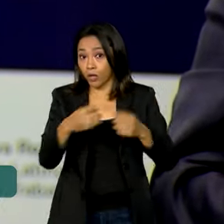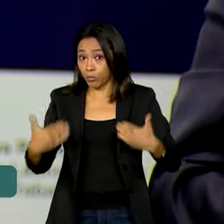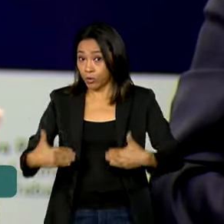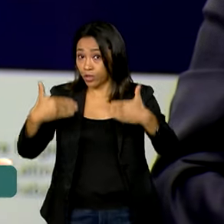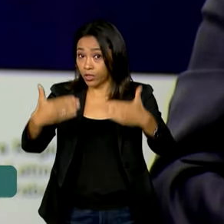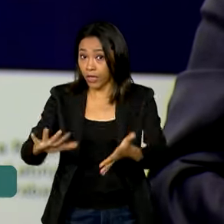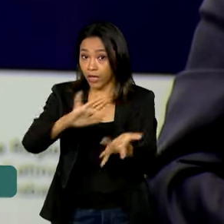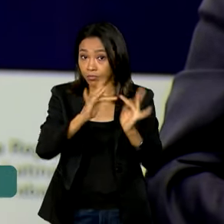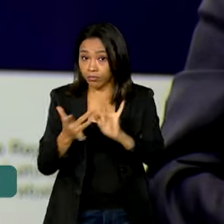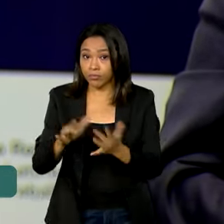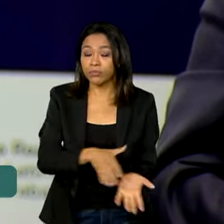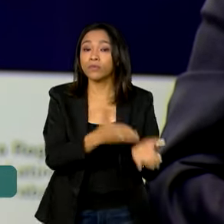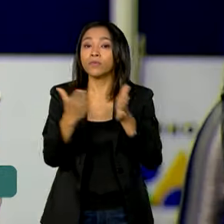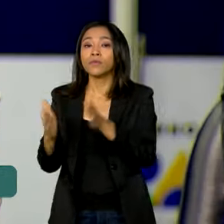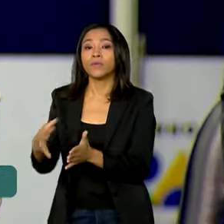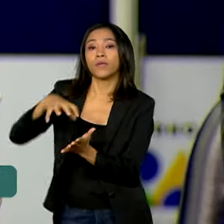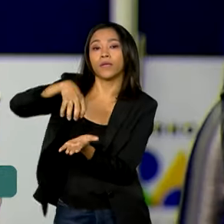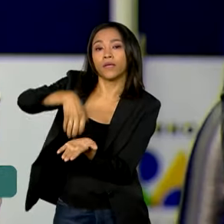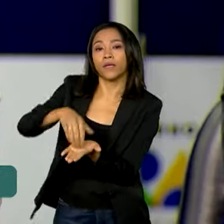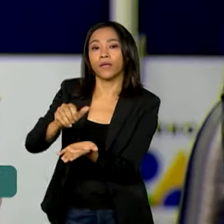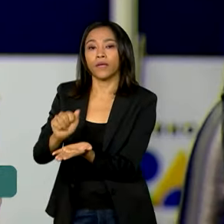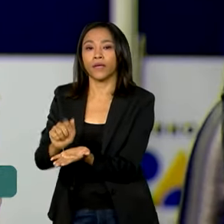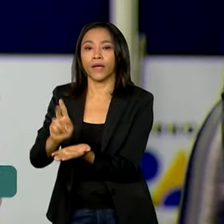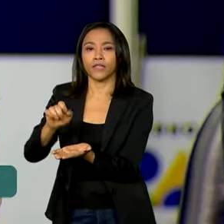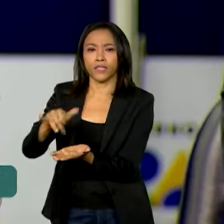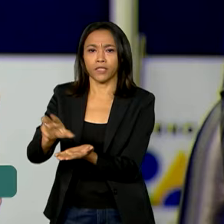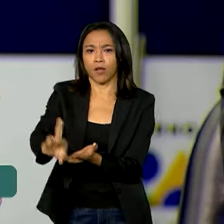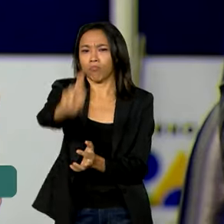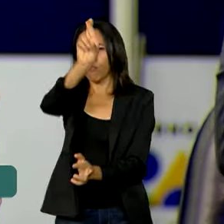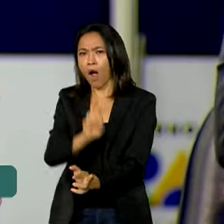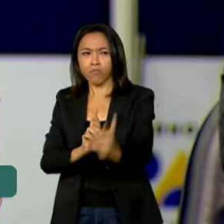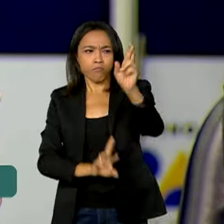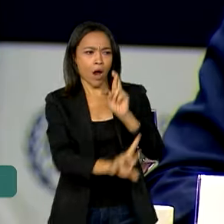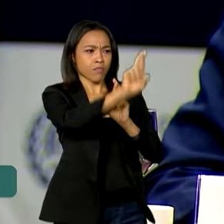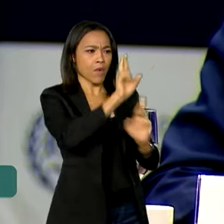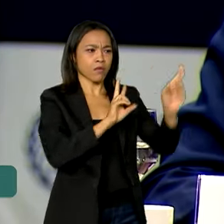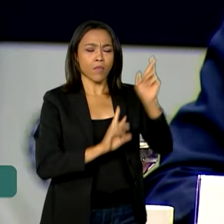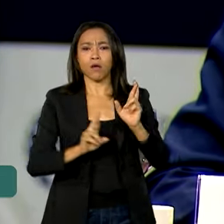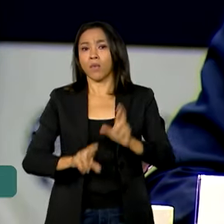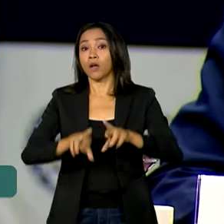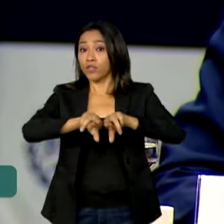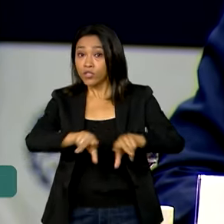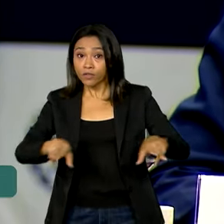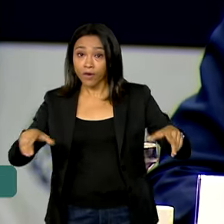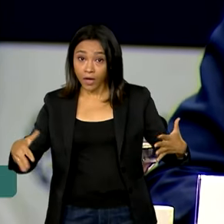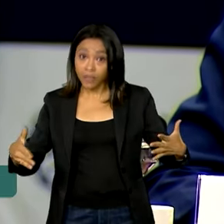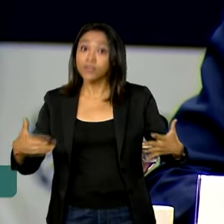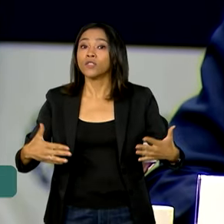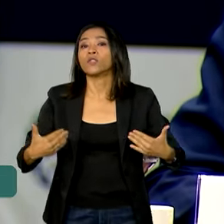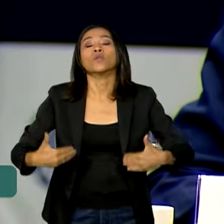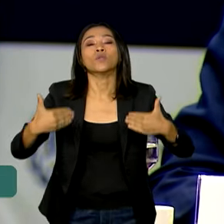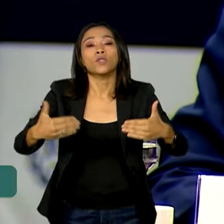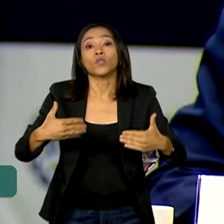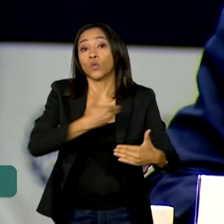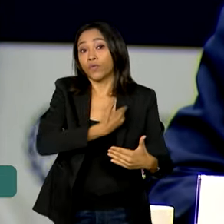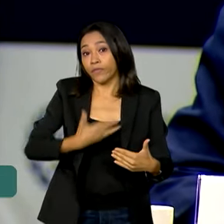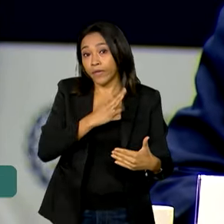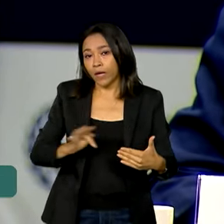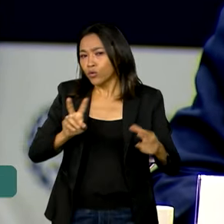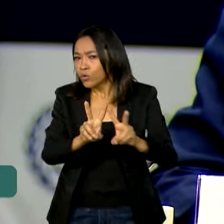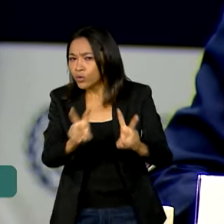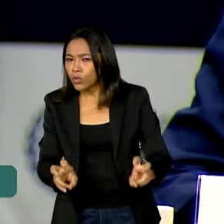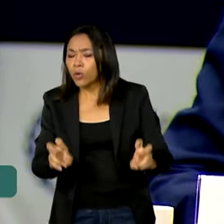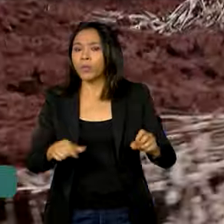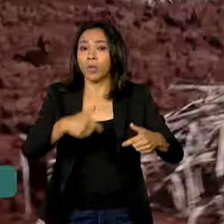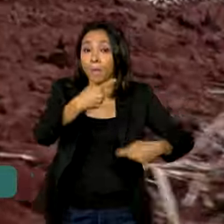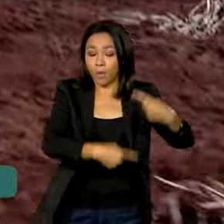e a Agência Brasileira de Cooperação recebeu representantes de diversas pastas do governo federal para tratar sobre as políticas de